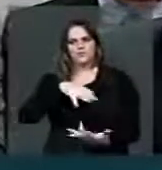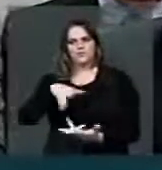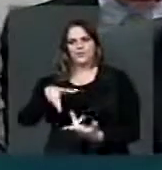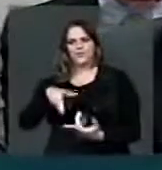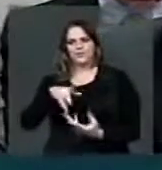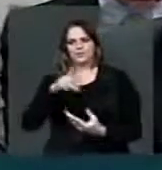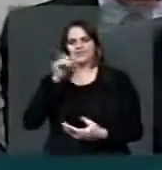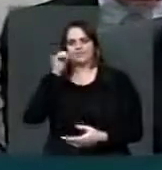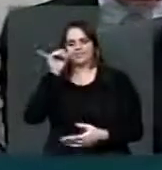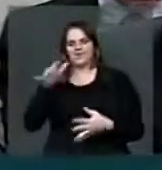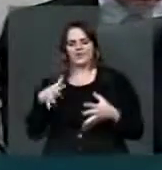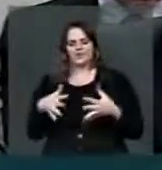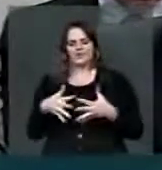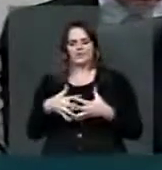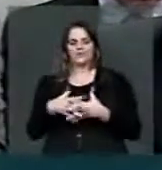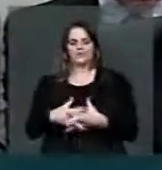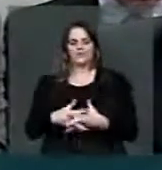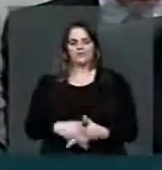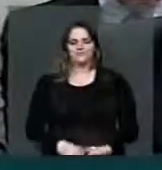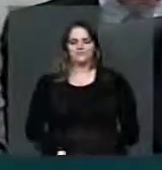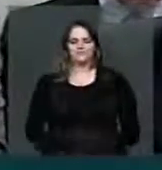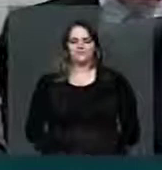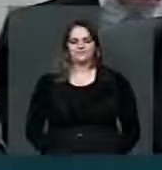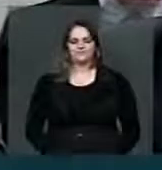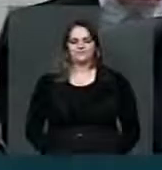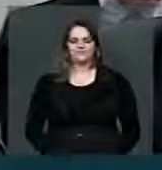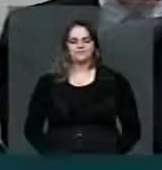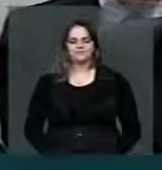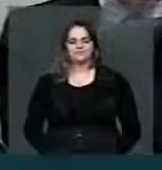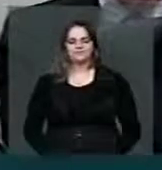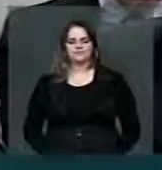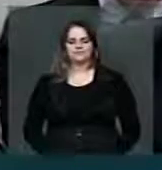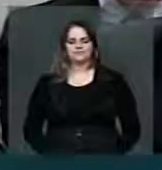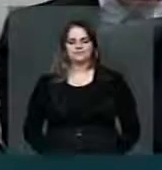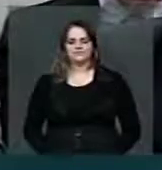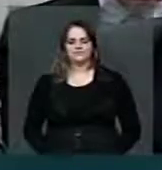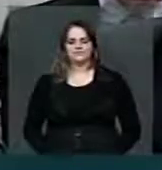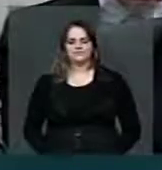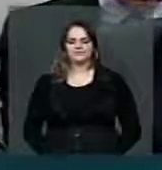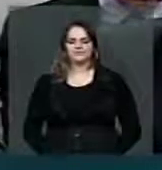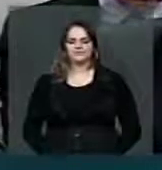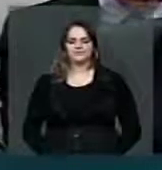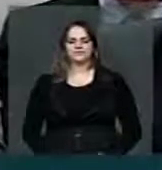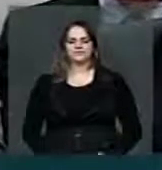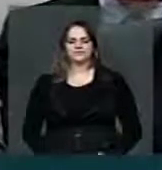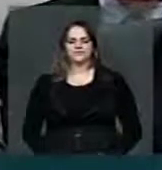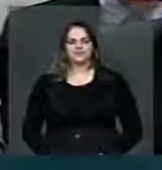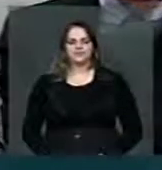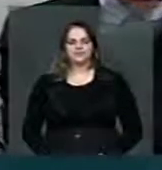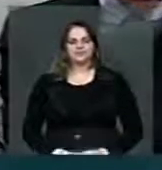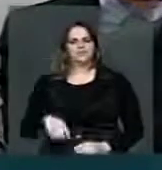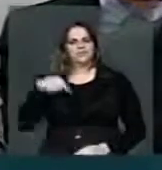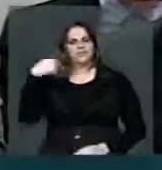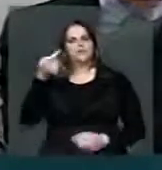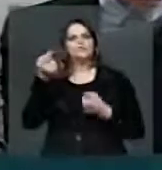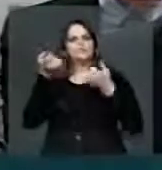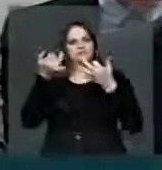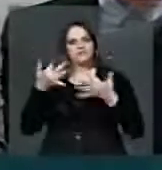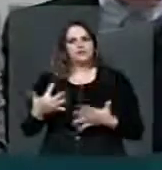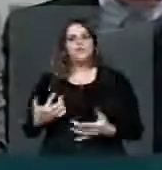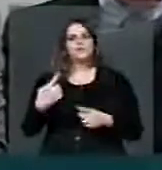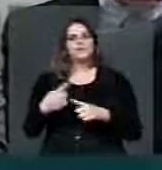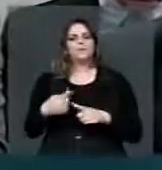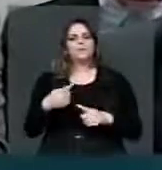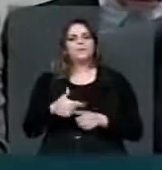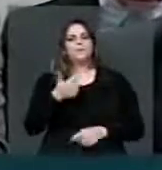nenhuma mania de grandeza nossa. Vou explicar por que os outros países